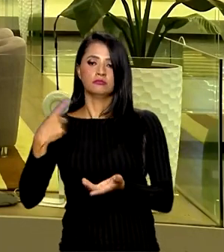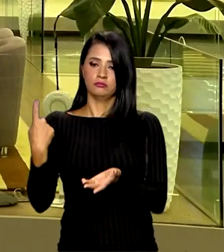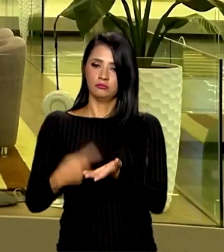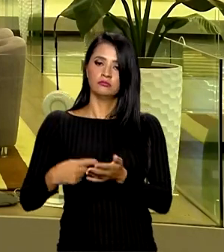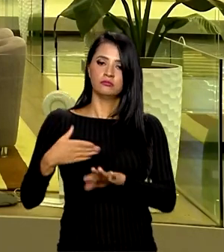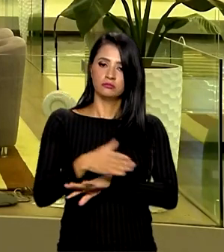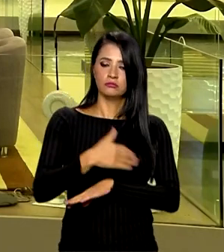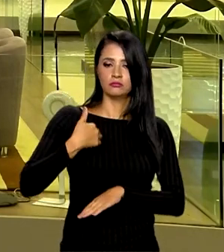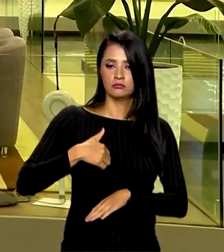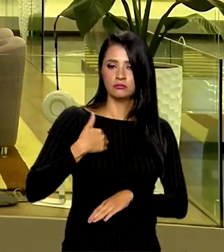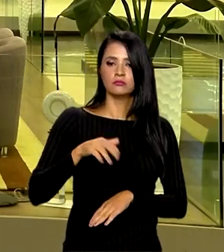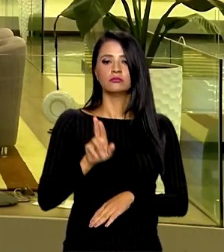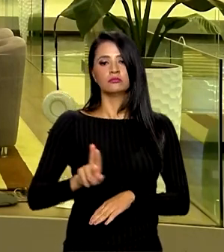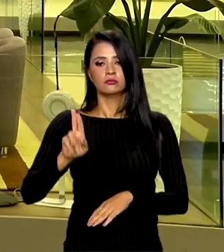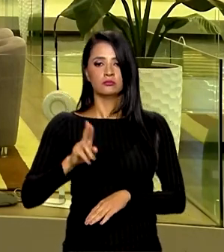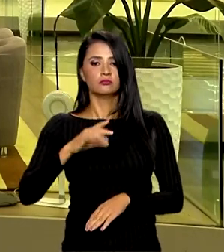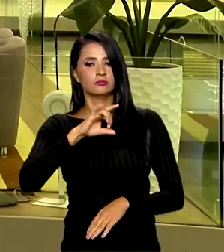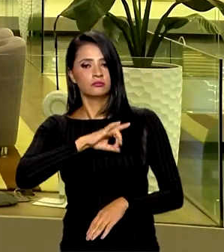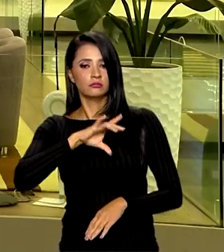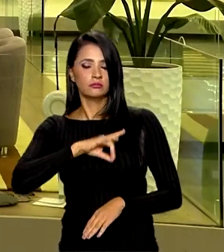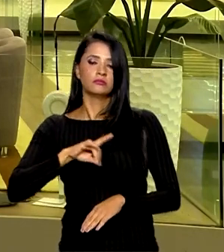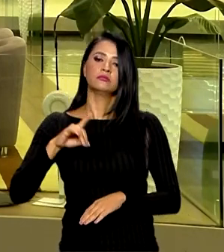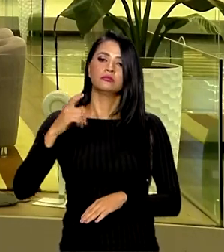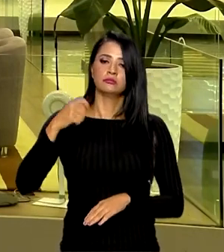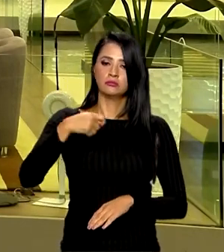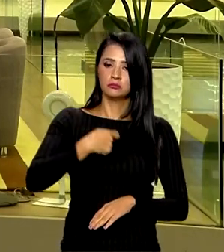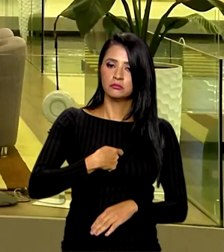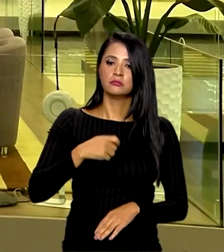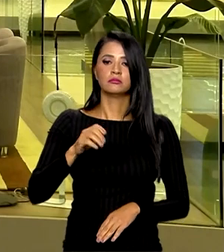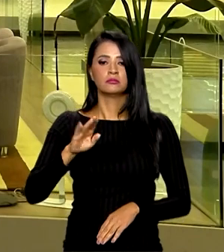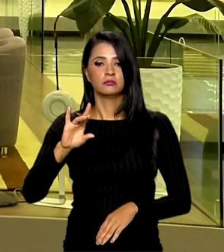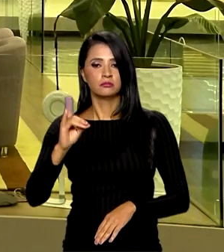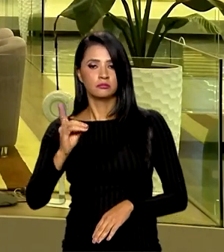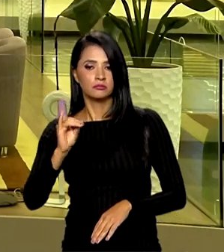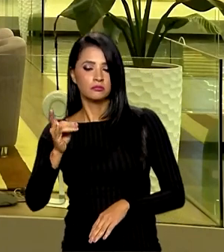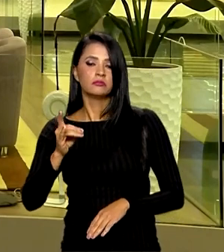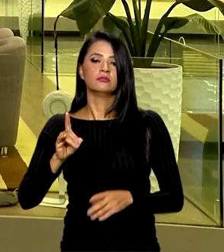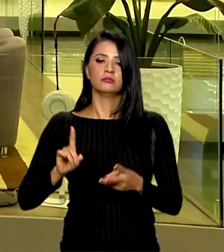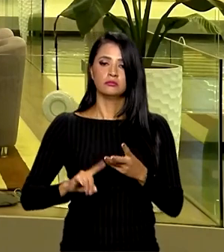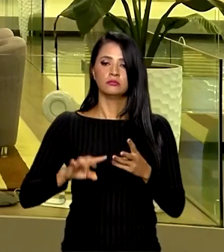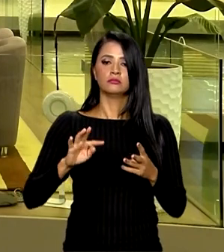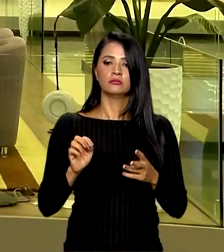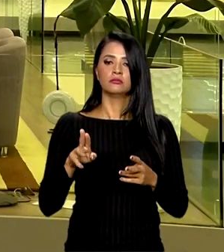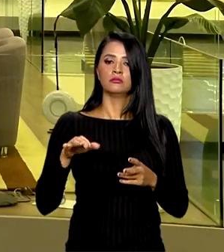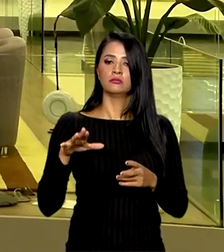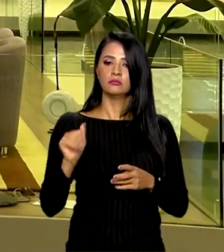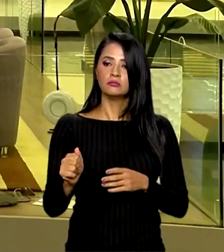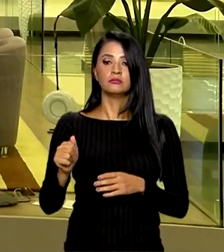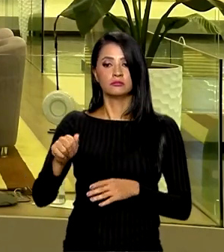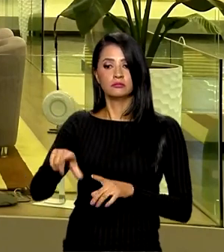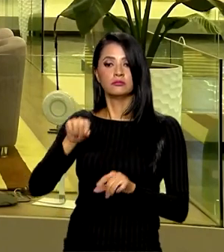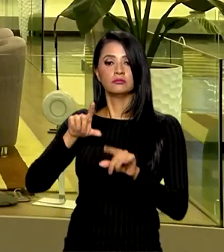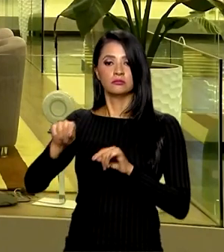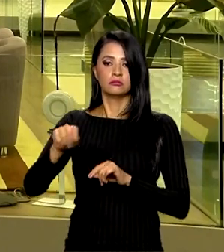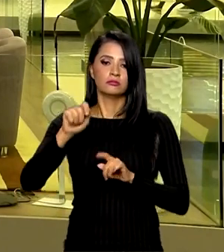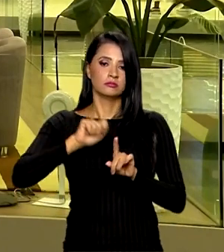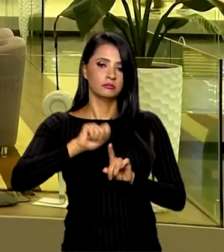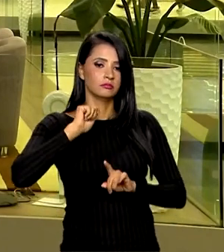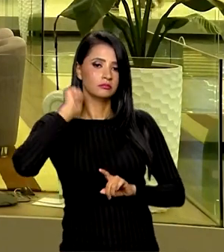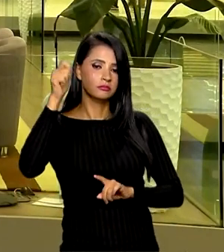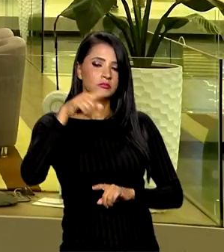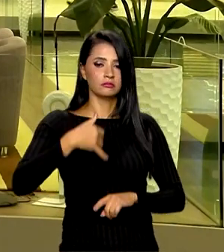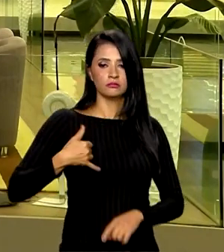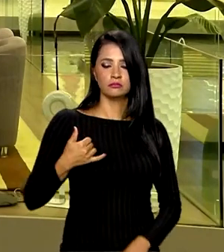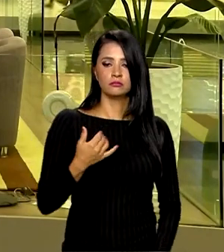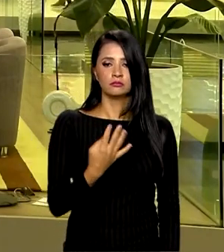da Argentina, Uruguai, Chile, Espanha, Bolívia e Taiwan. Eleito em abril, Santiago Penha tem 44 anos.